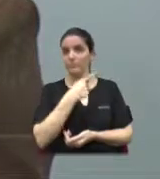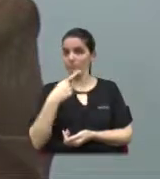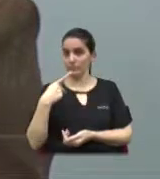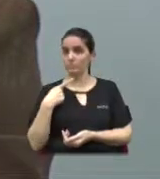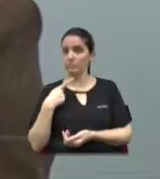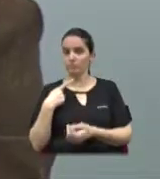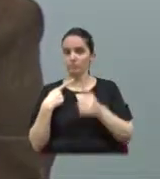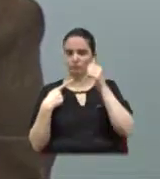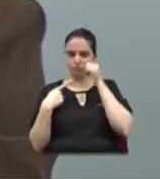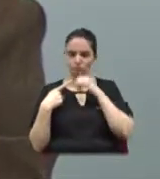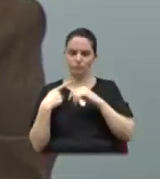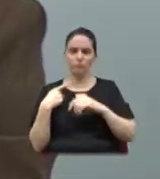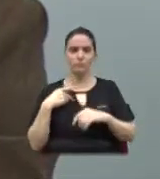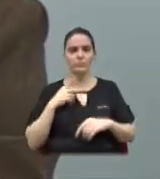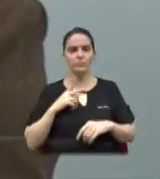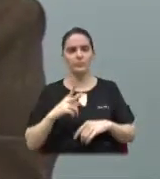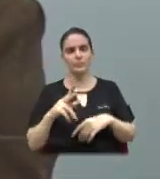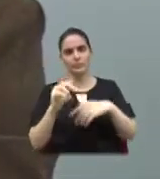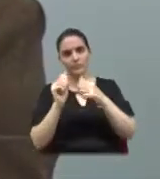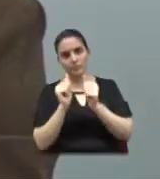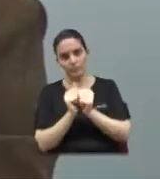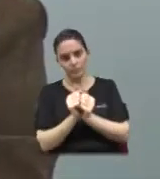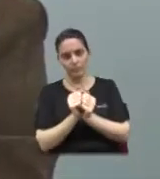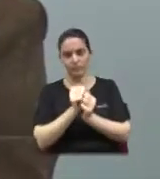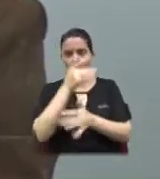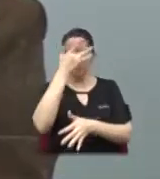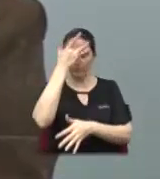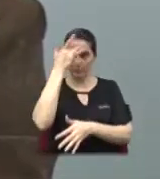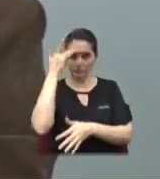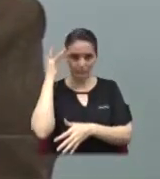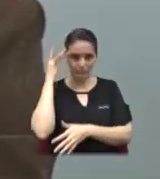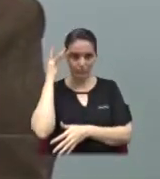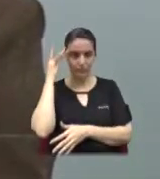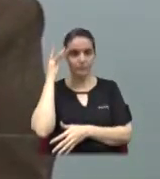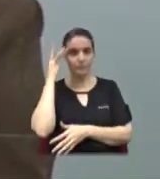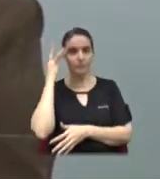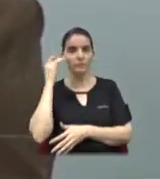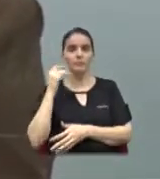pessoa que estava sempre ao lado daquelas pessoas que sentiam,